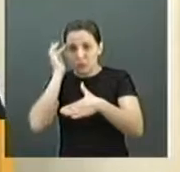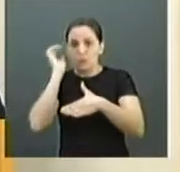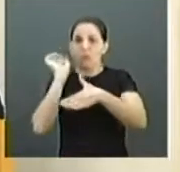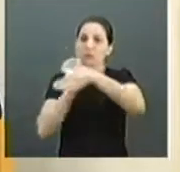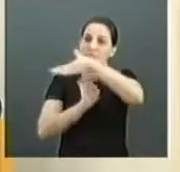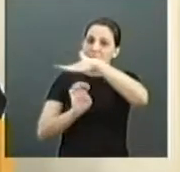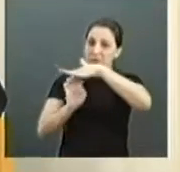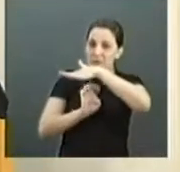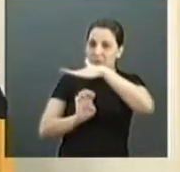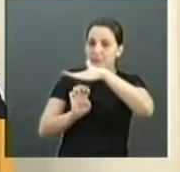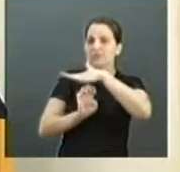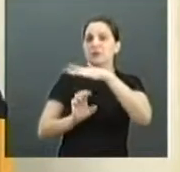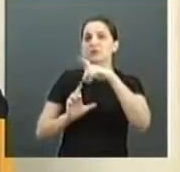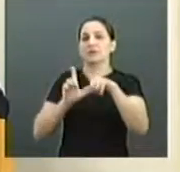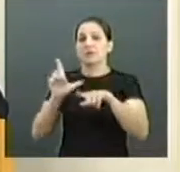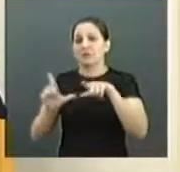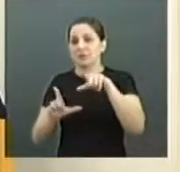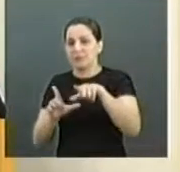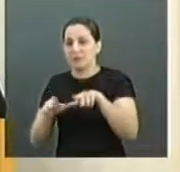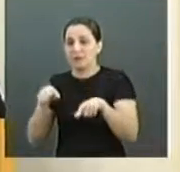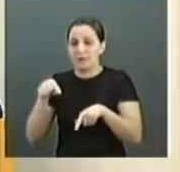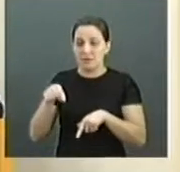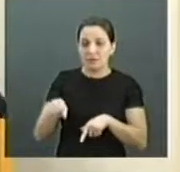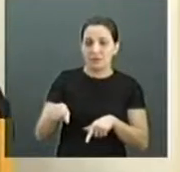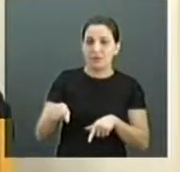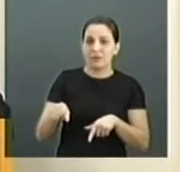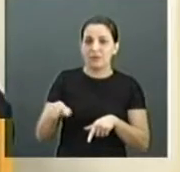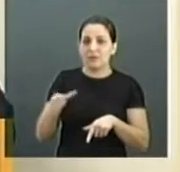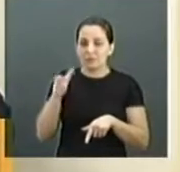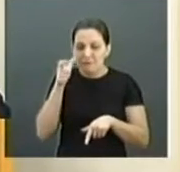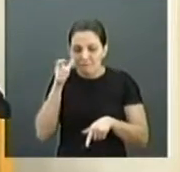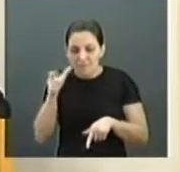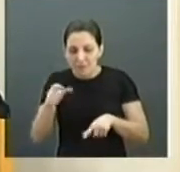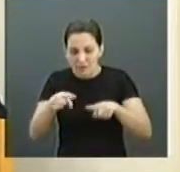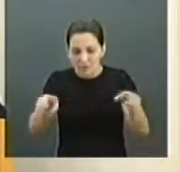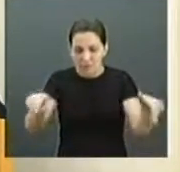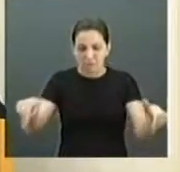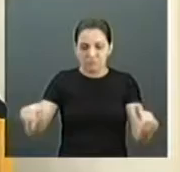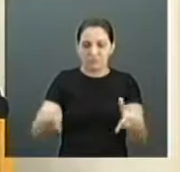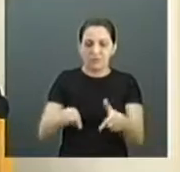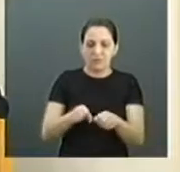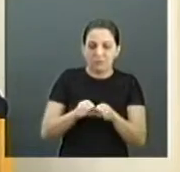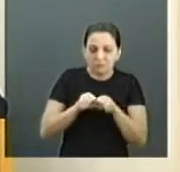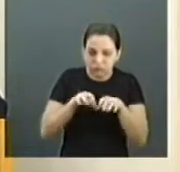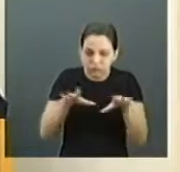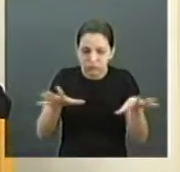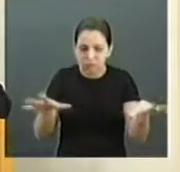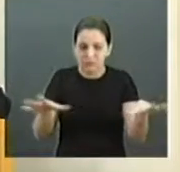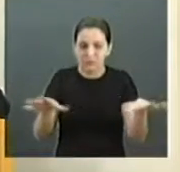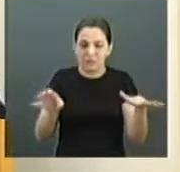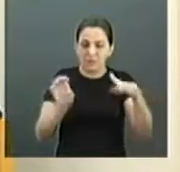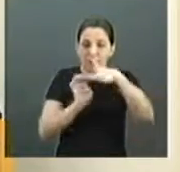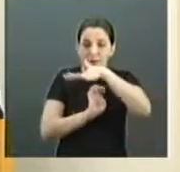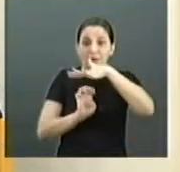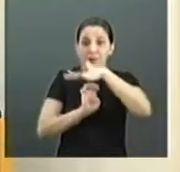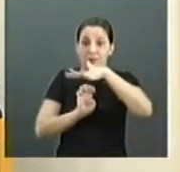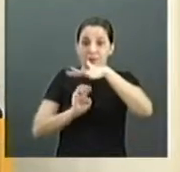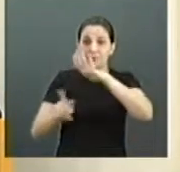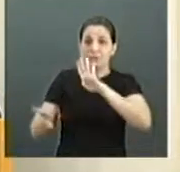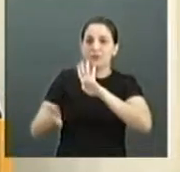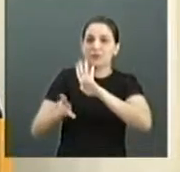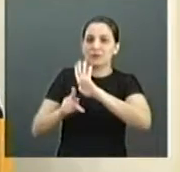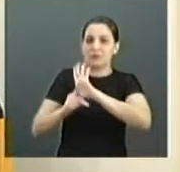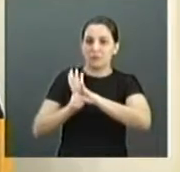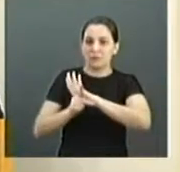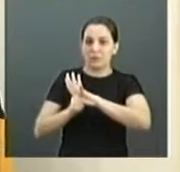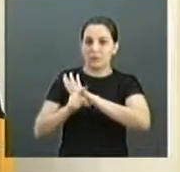tempo, com muito problema dentro do terminal, de olho naquele box para poder ampliar os seus negócios. Aquele espaço foi